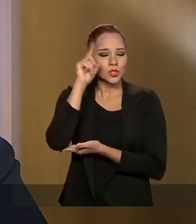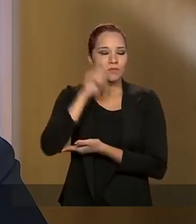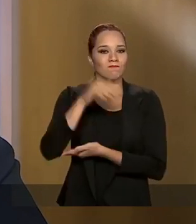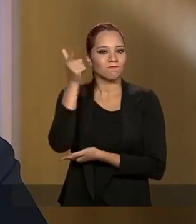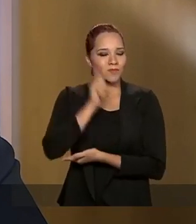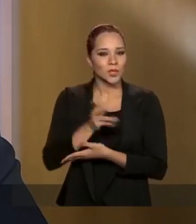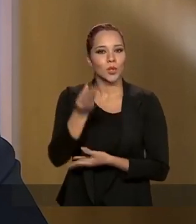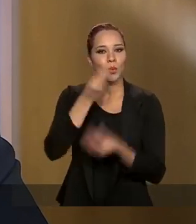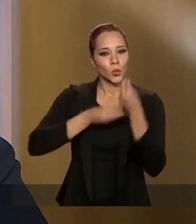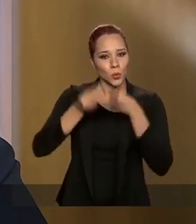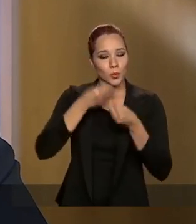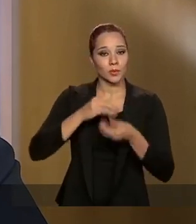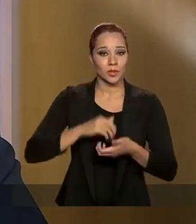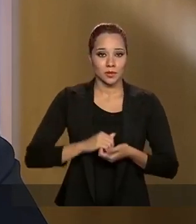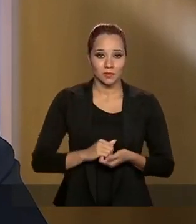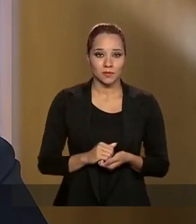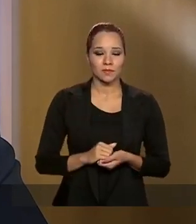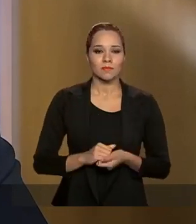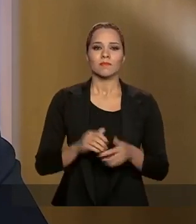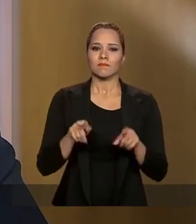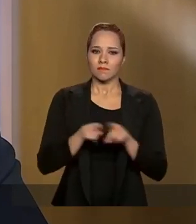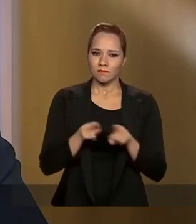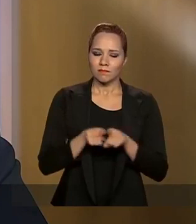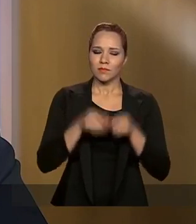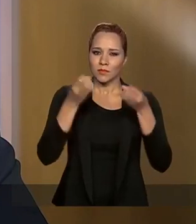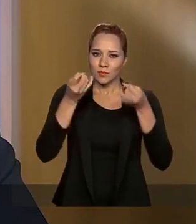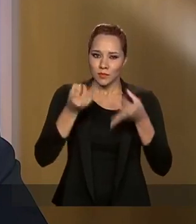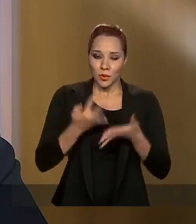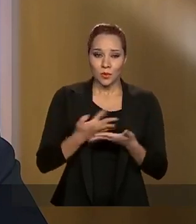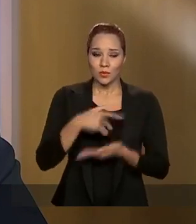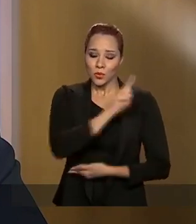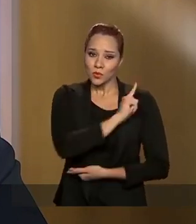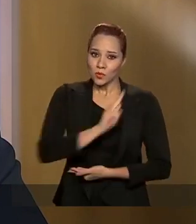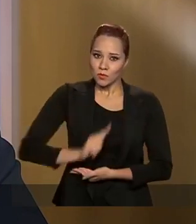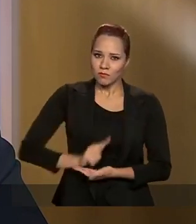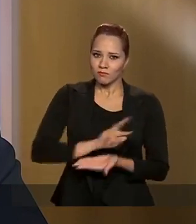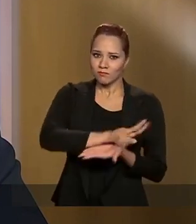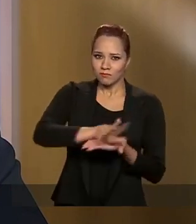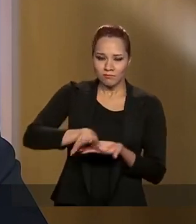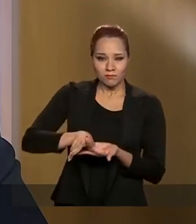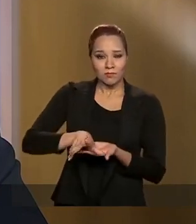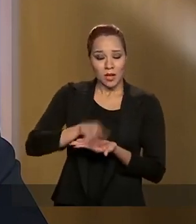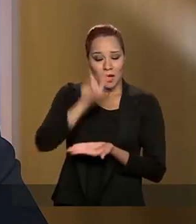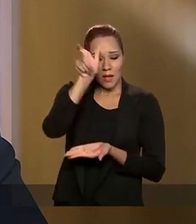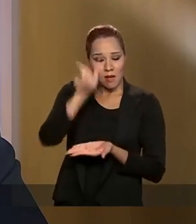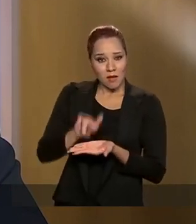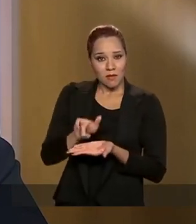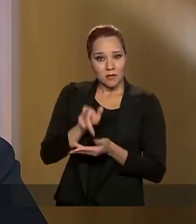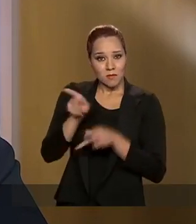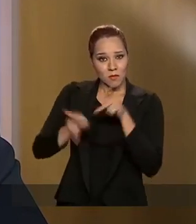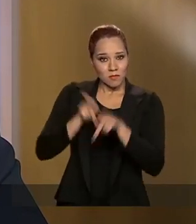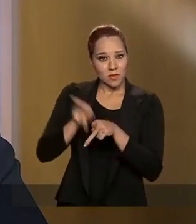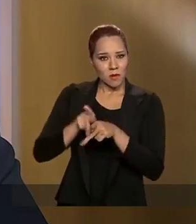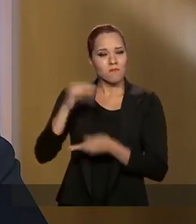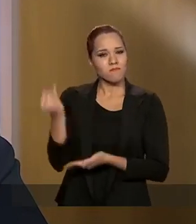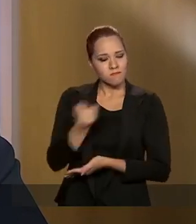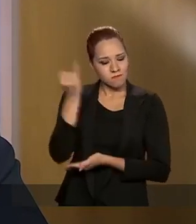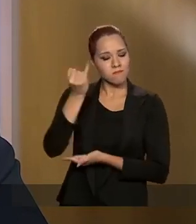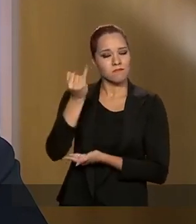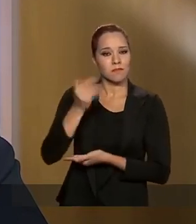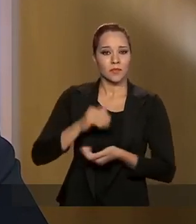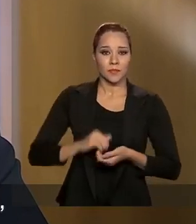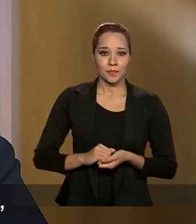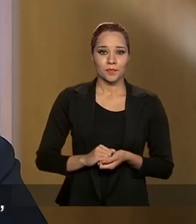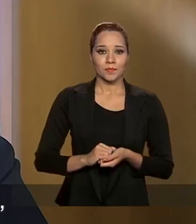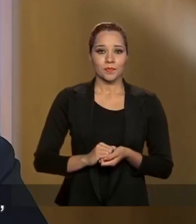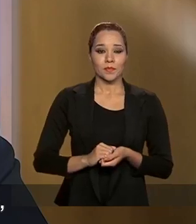ganhar seu pão diário. E que os governos têm que levar esta população em conta. Continua ainda.